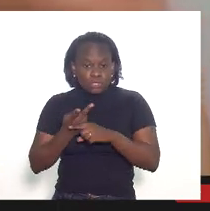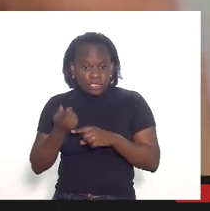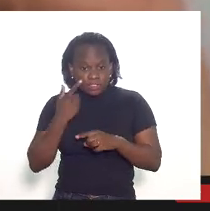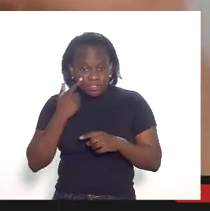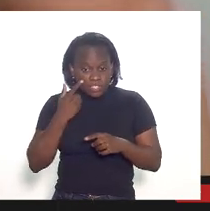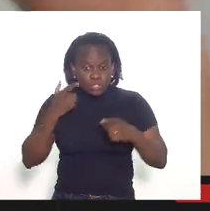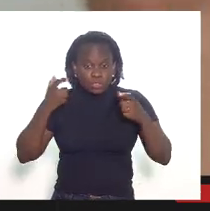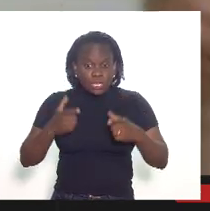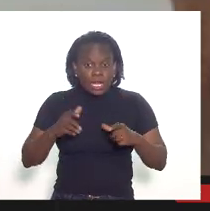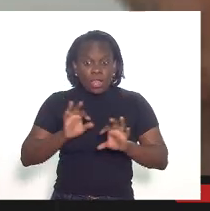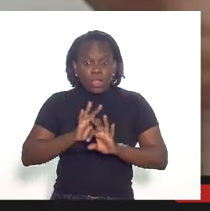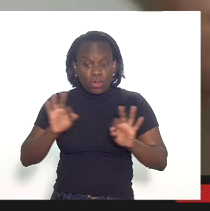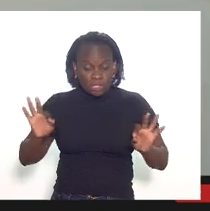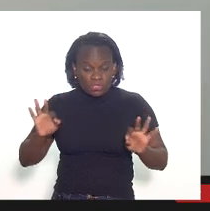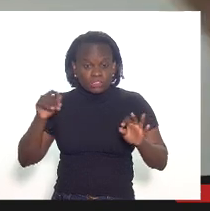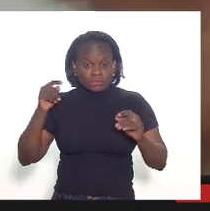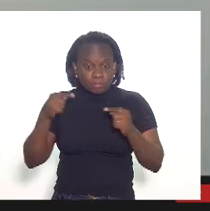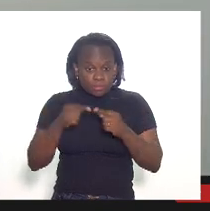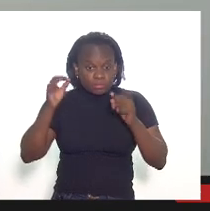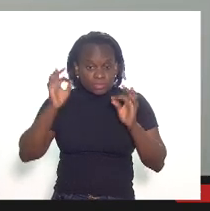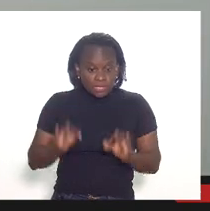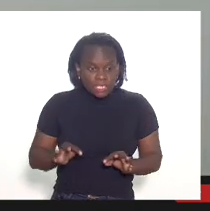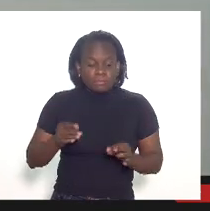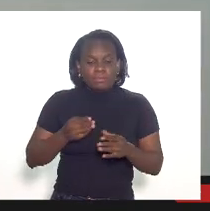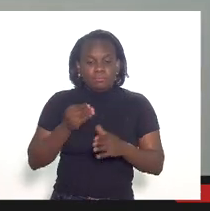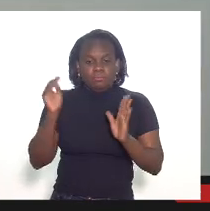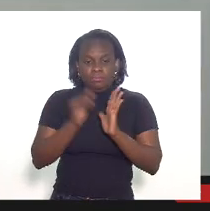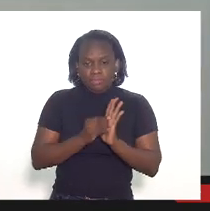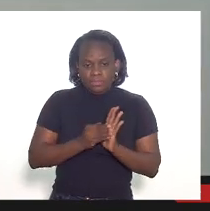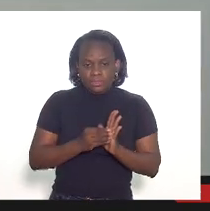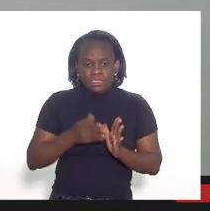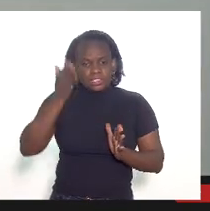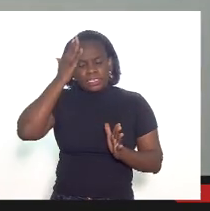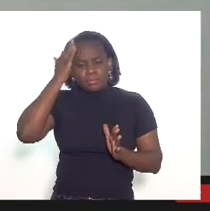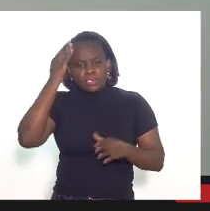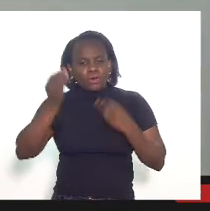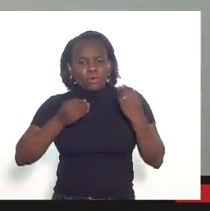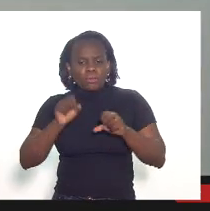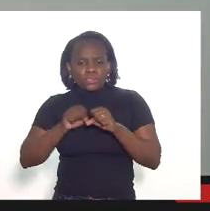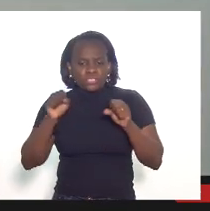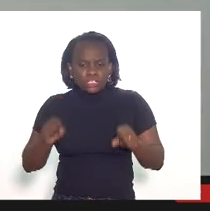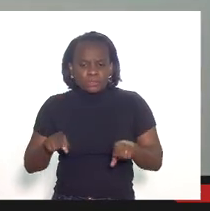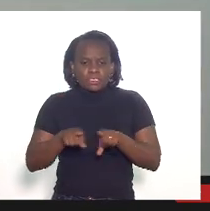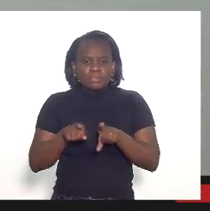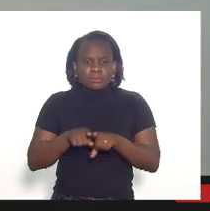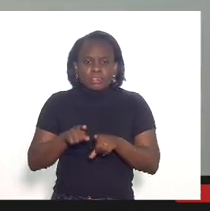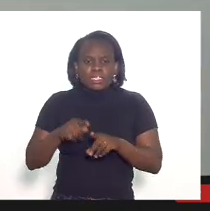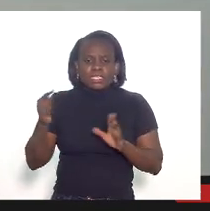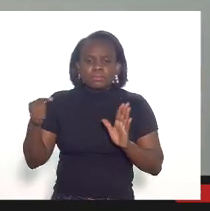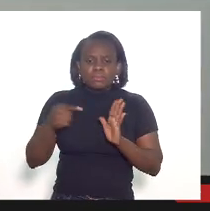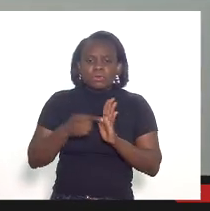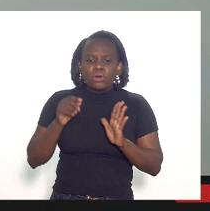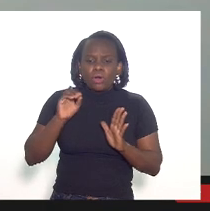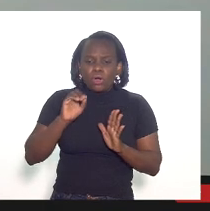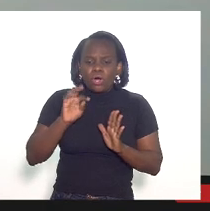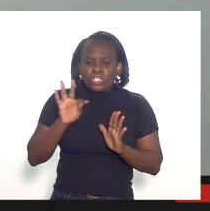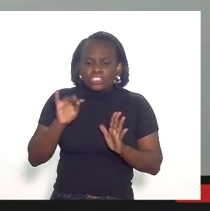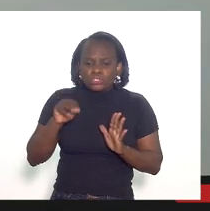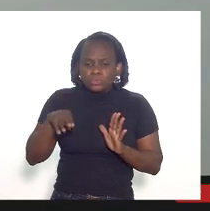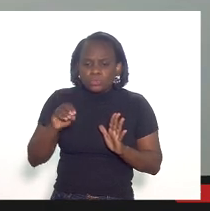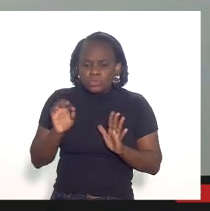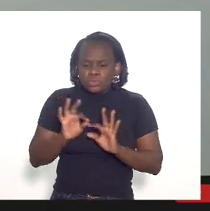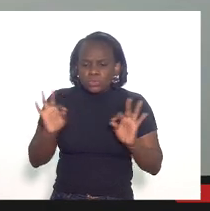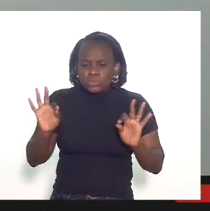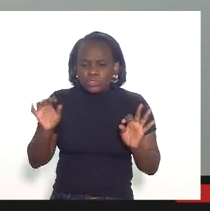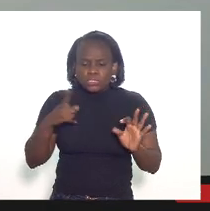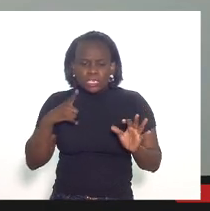ótimo para lançar a dedução então nós temos que saber o que está acontecendo com esse sistema e o tem por trás desse ponto ótimo que é informado pelas empresas